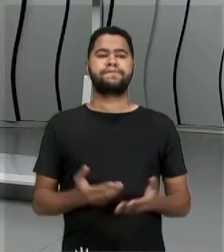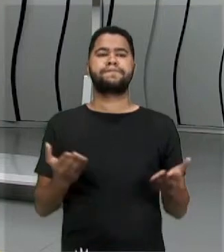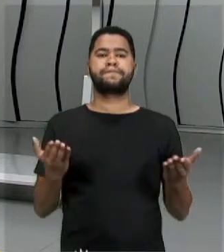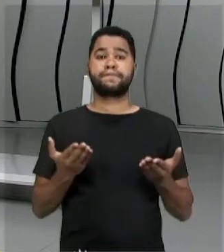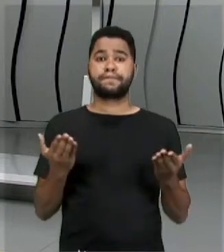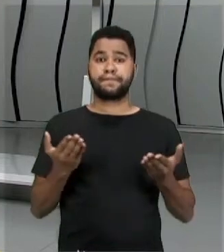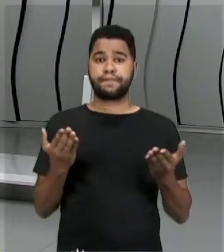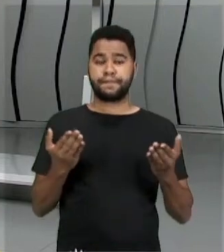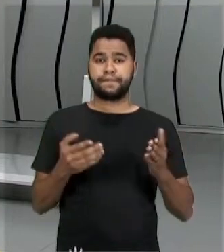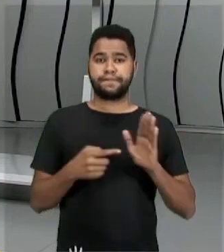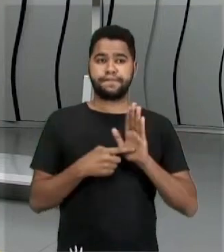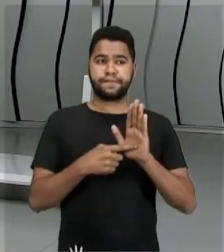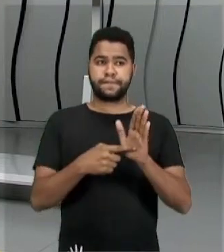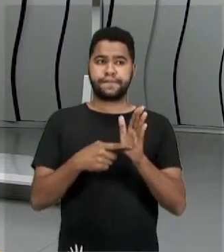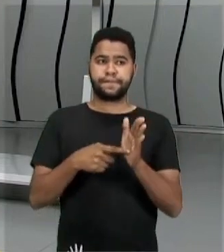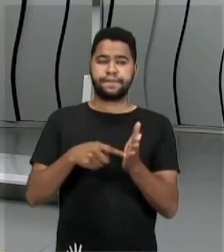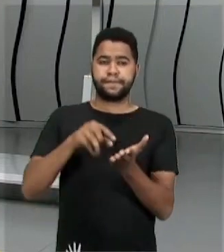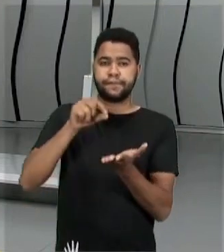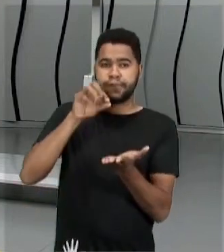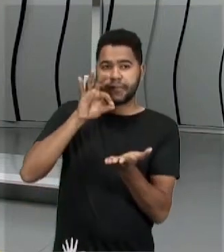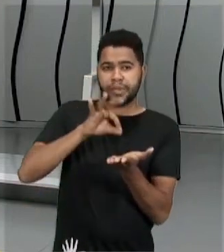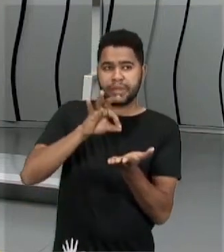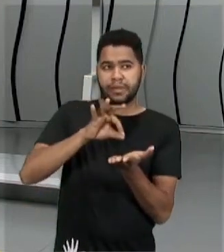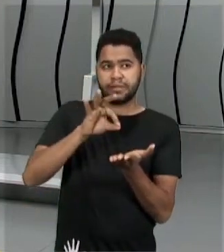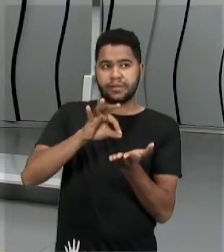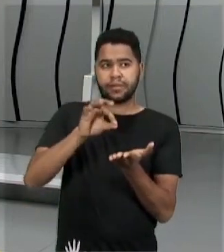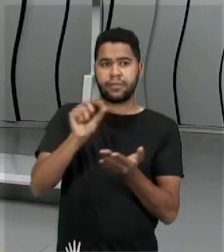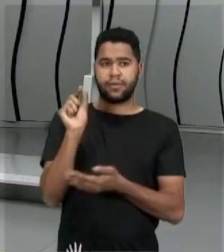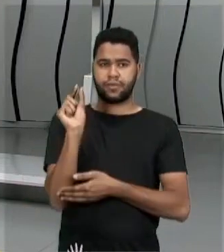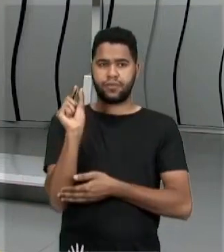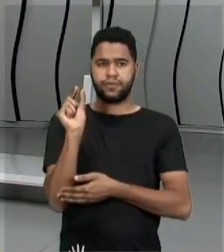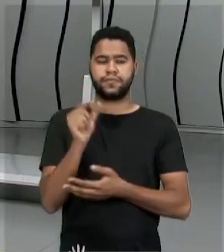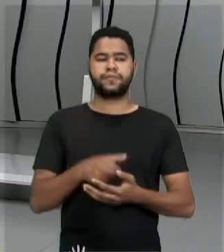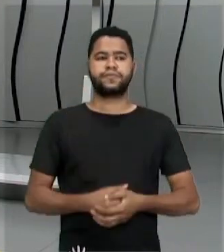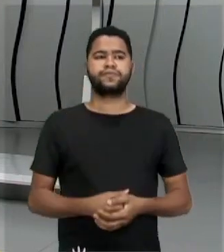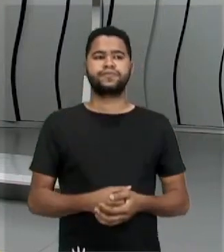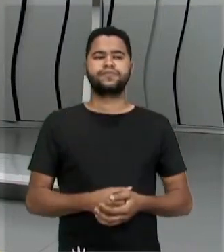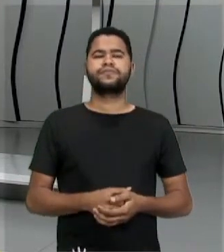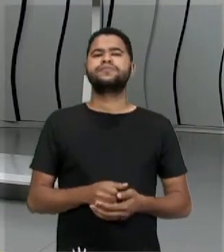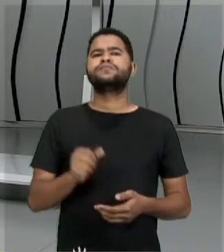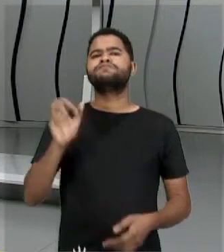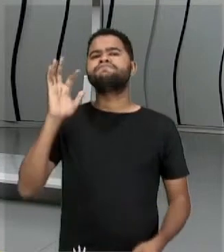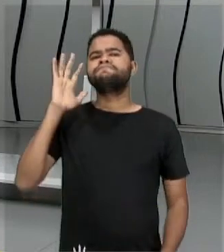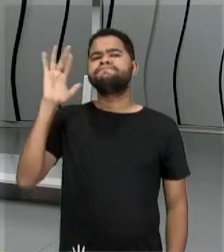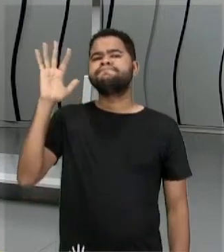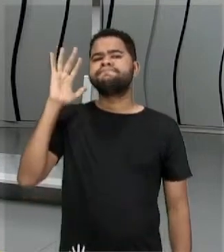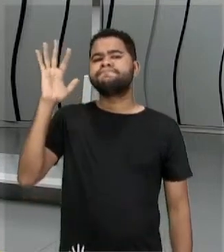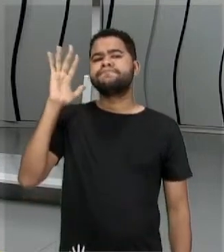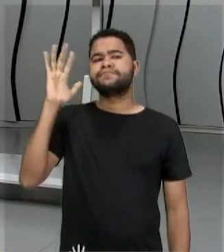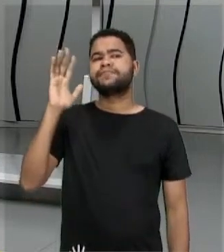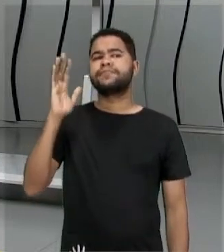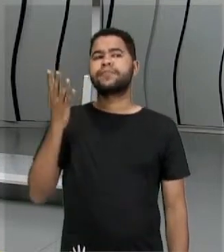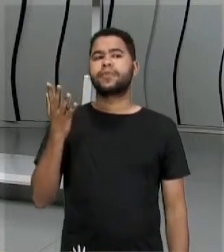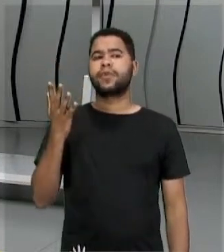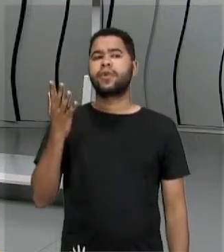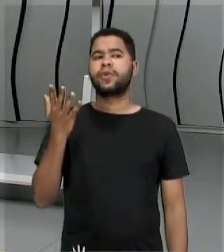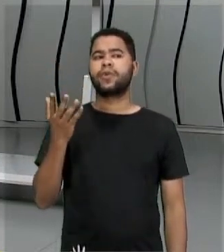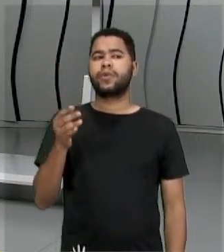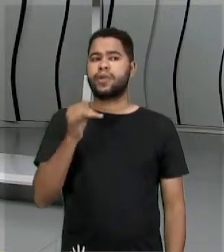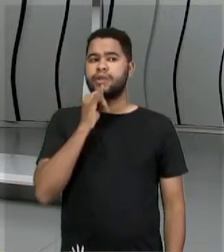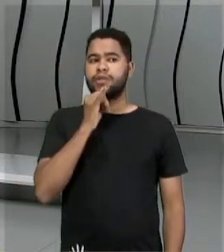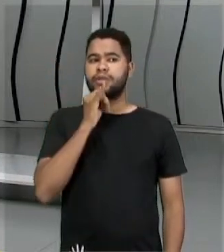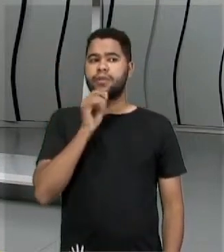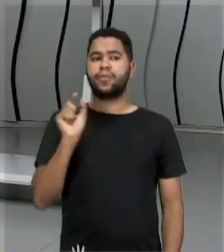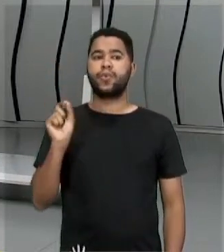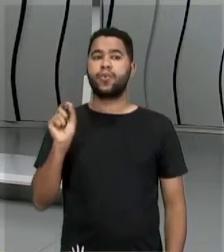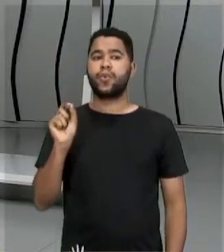uma semente, tá? Maiorzinha. Imagine que esse pássaro aqui, ó, vai tentar pegar